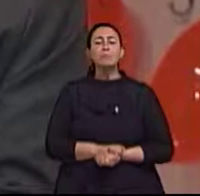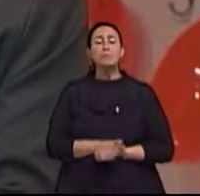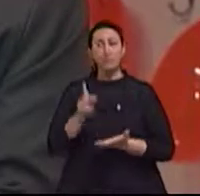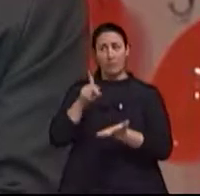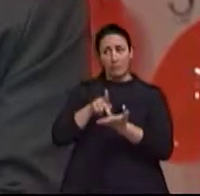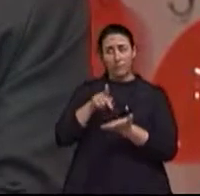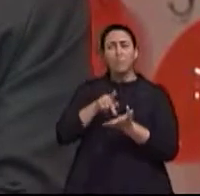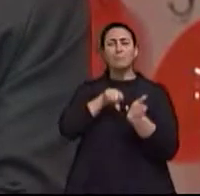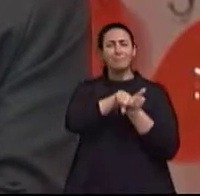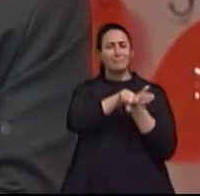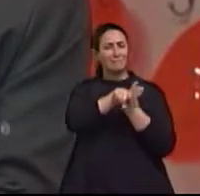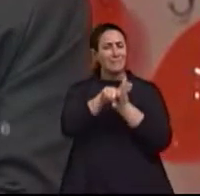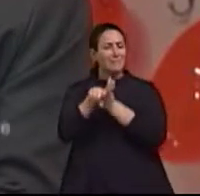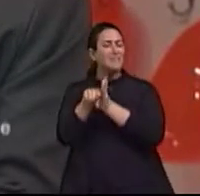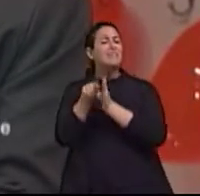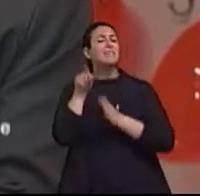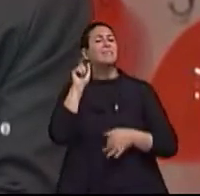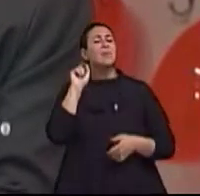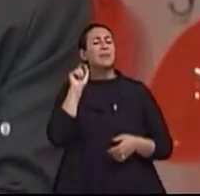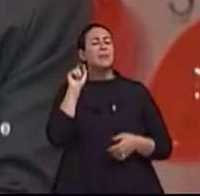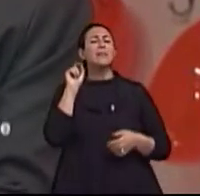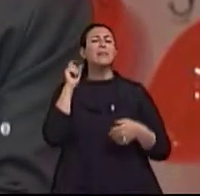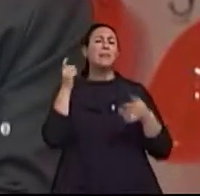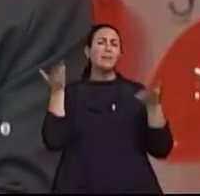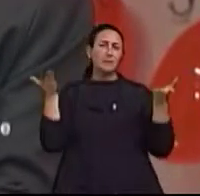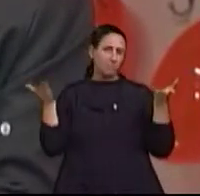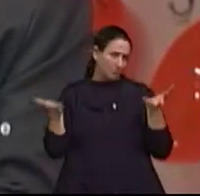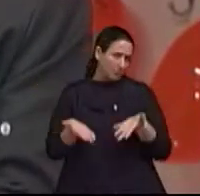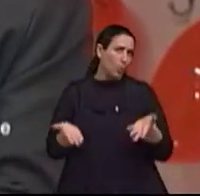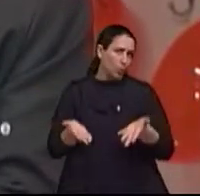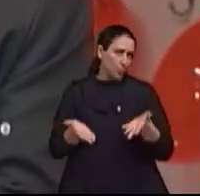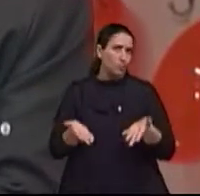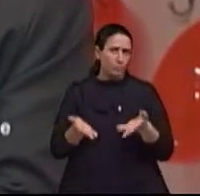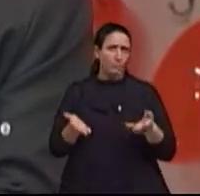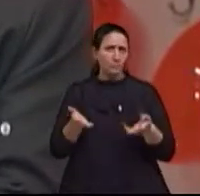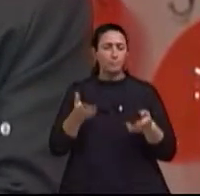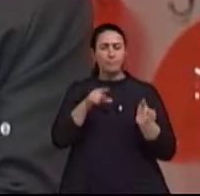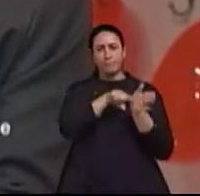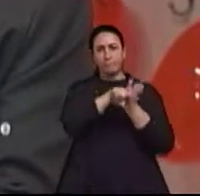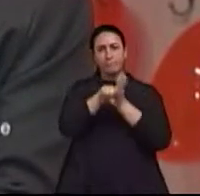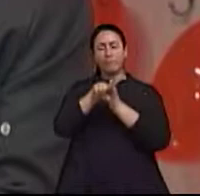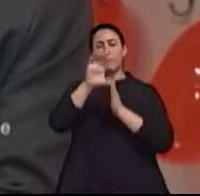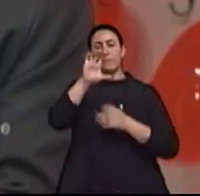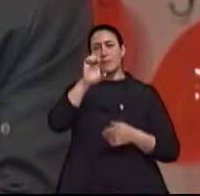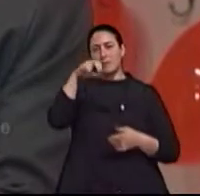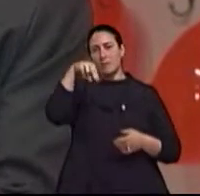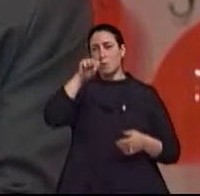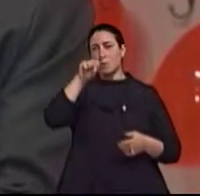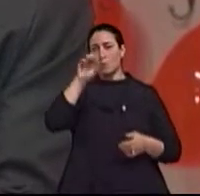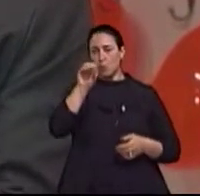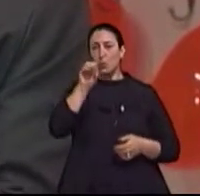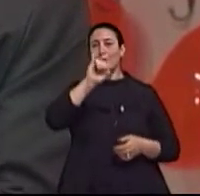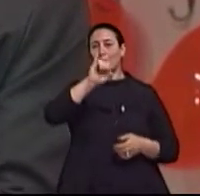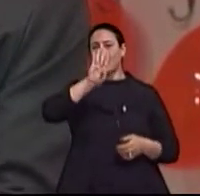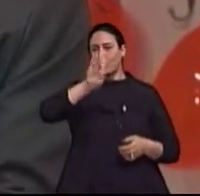reforça os argumentos aqui colocados, de que nos trouxe o censo brasileiro de 2010.